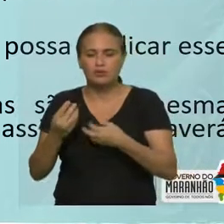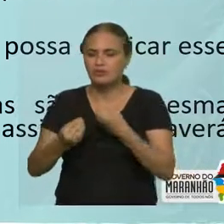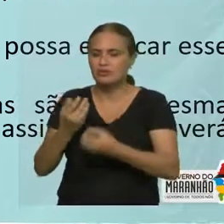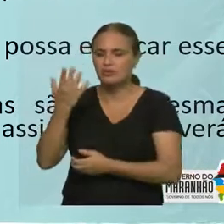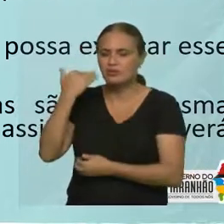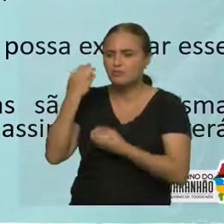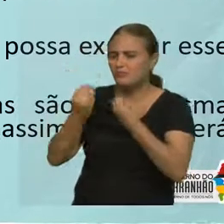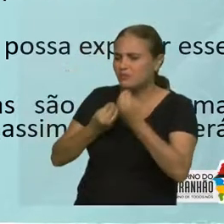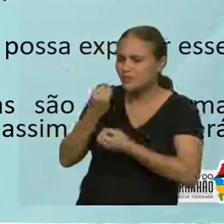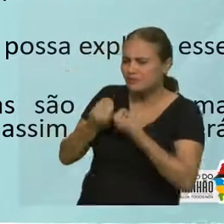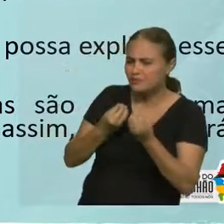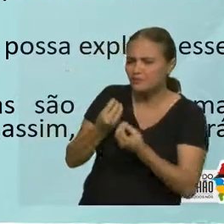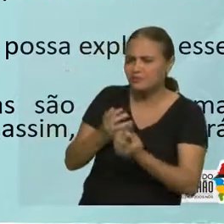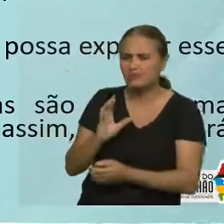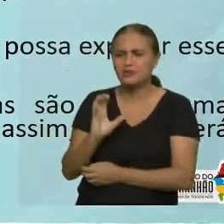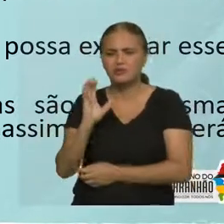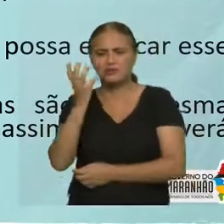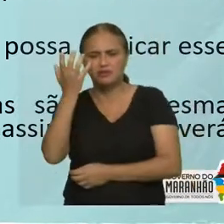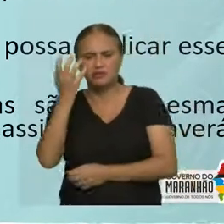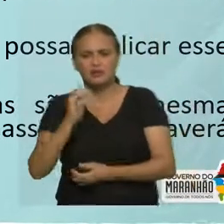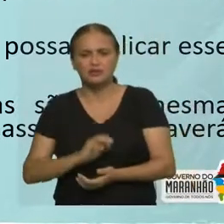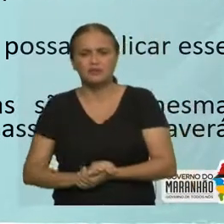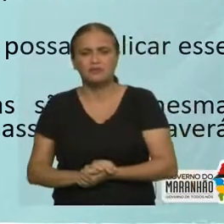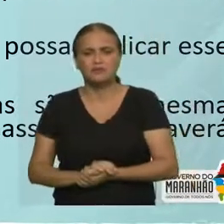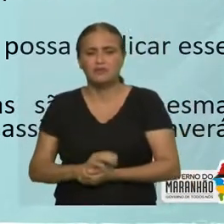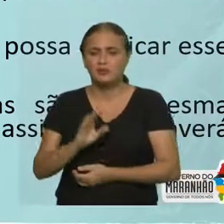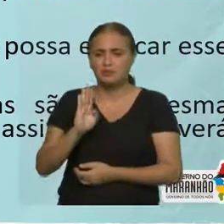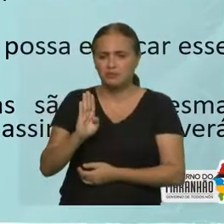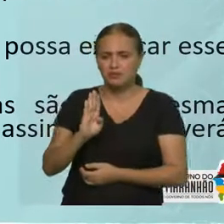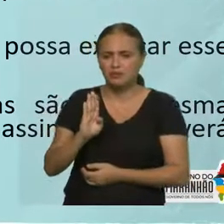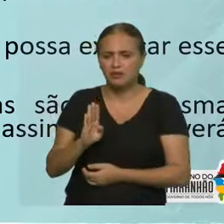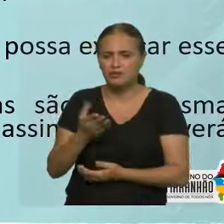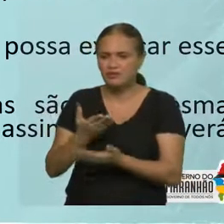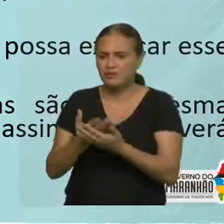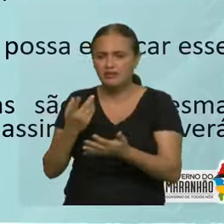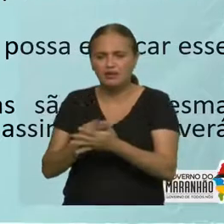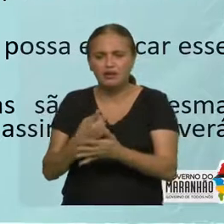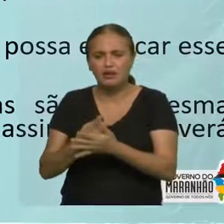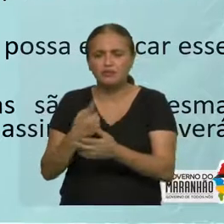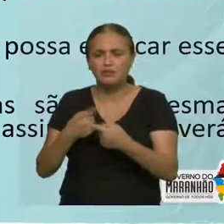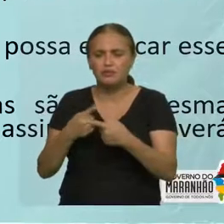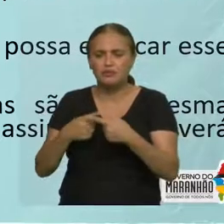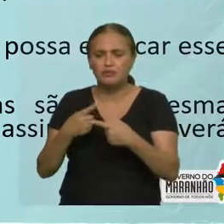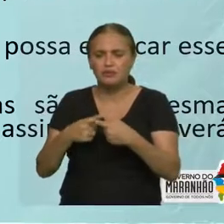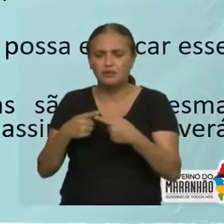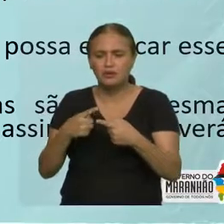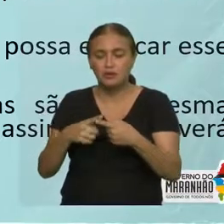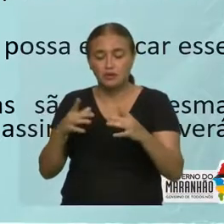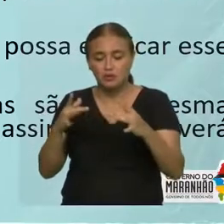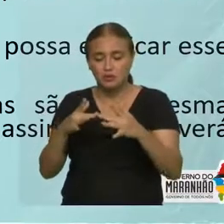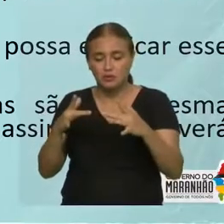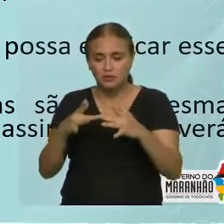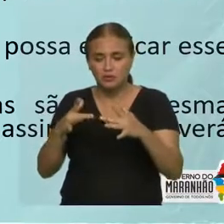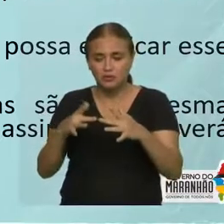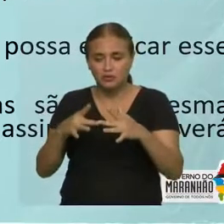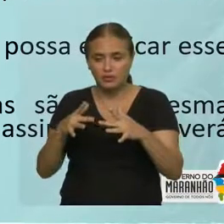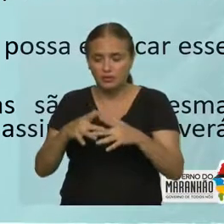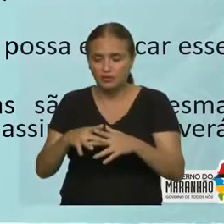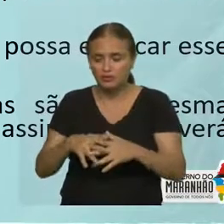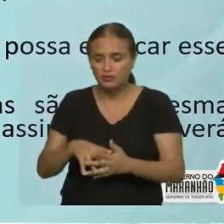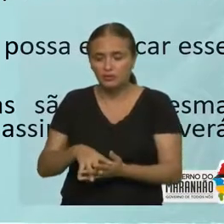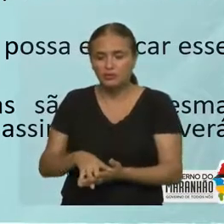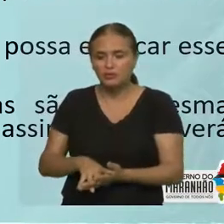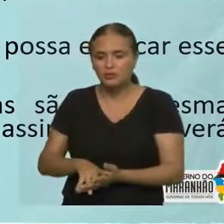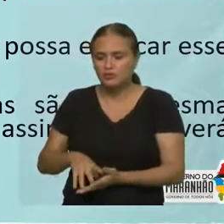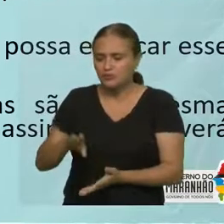conseguiu resolver. B. O estudante está errado, pois a força de atrito entre as patas do cavalo e o solo é a responsável pelo